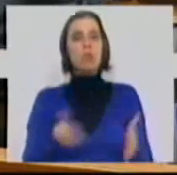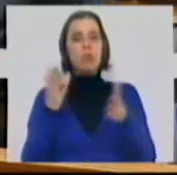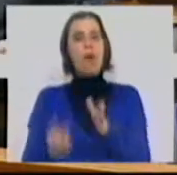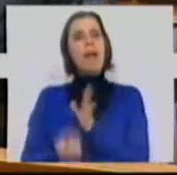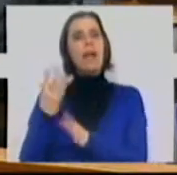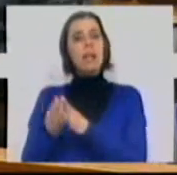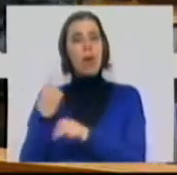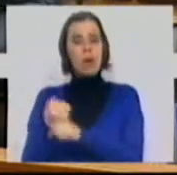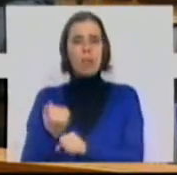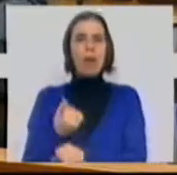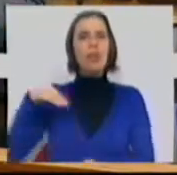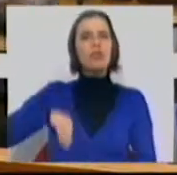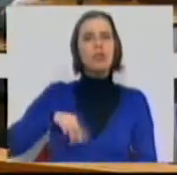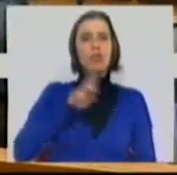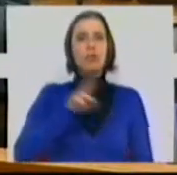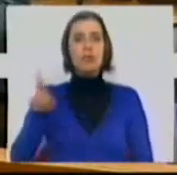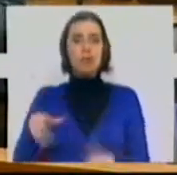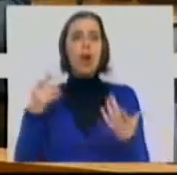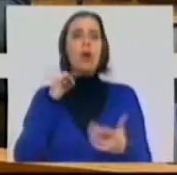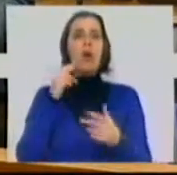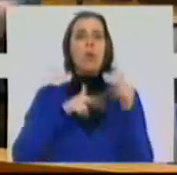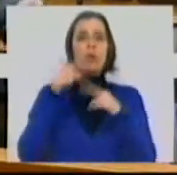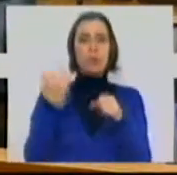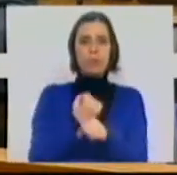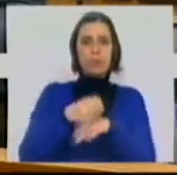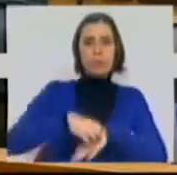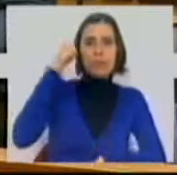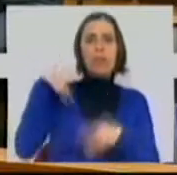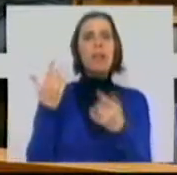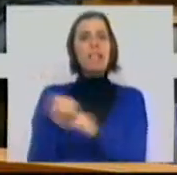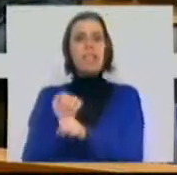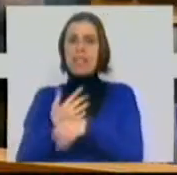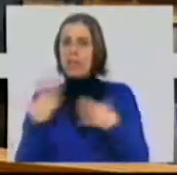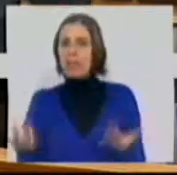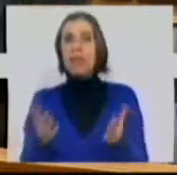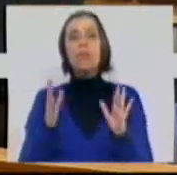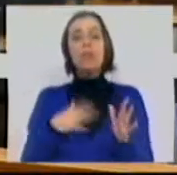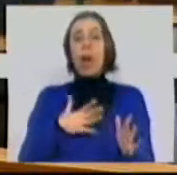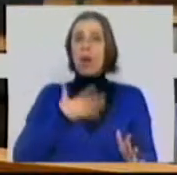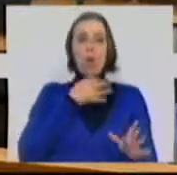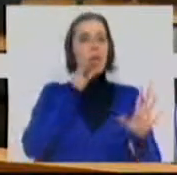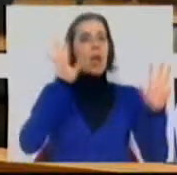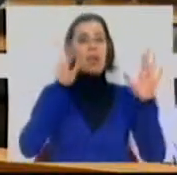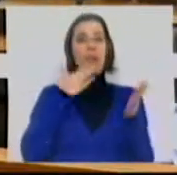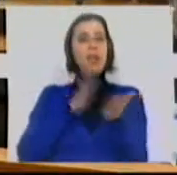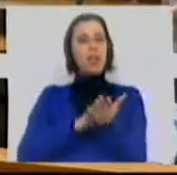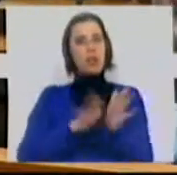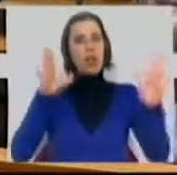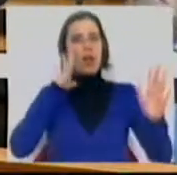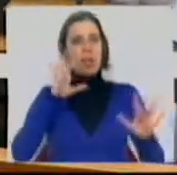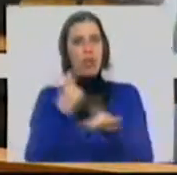de criação de emprego, de remunerações, por exemplo a construção civil, por exemplo ao nível dos serviços. Já nem lhe quero falar da restauração,